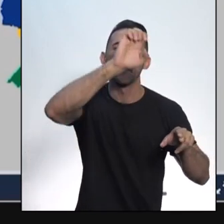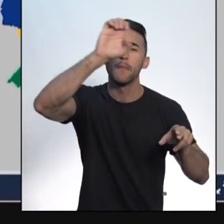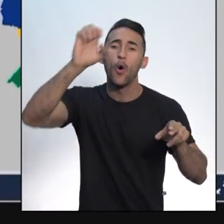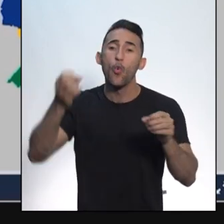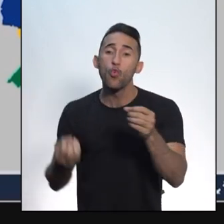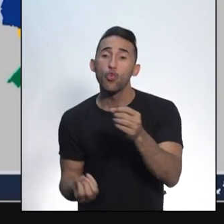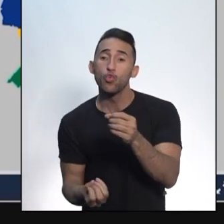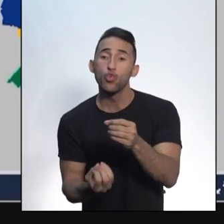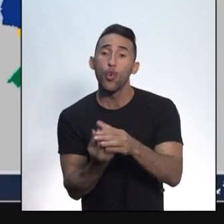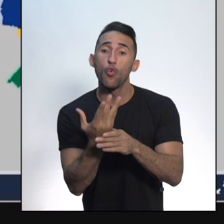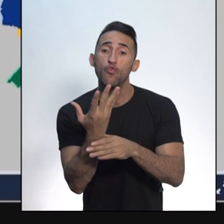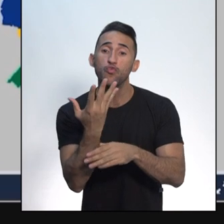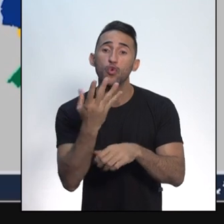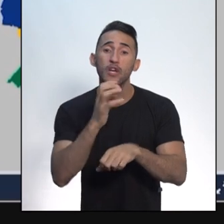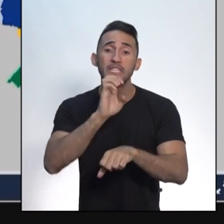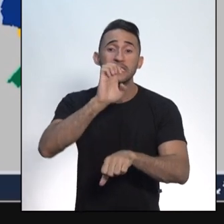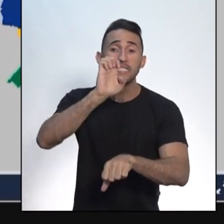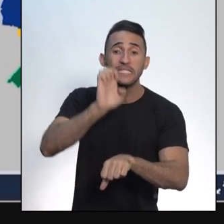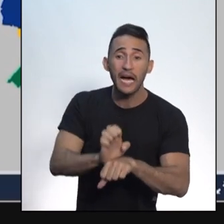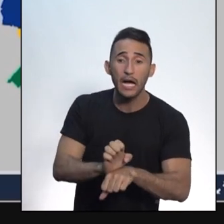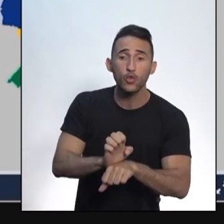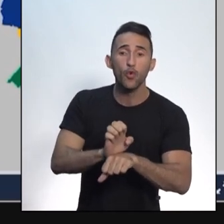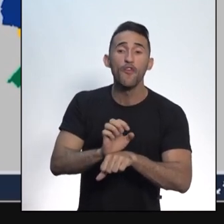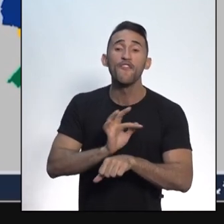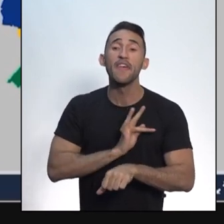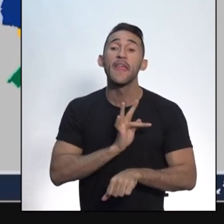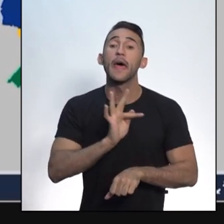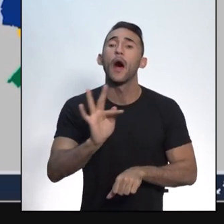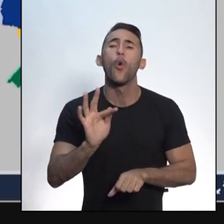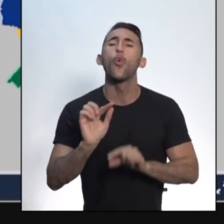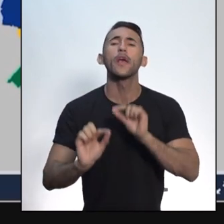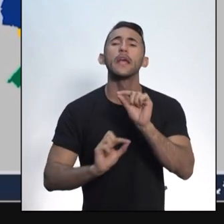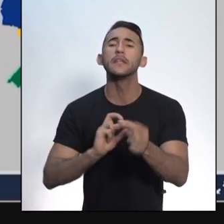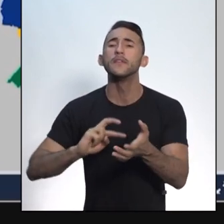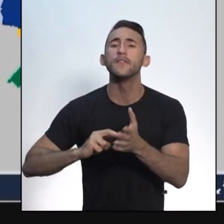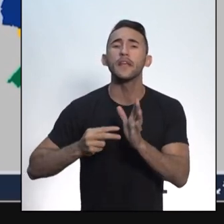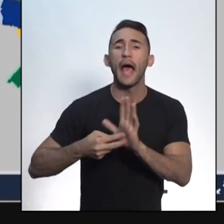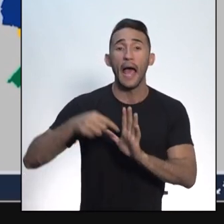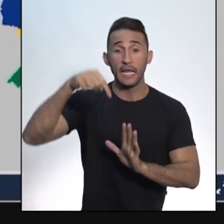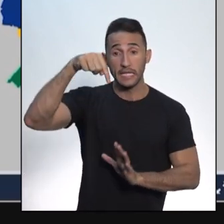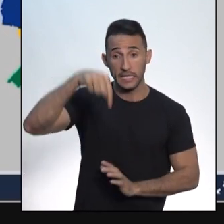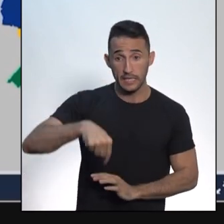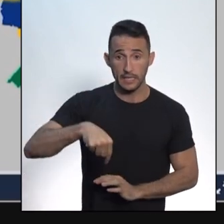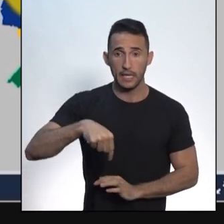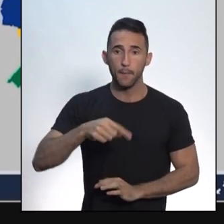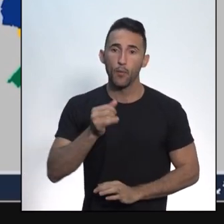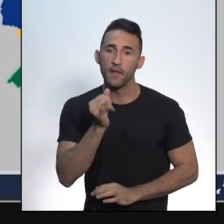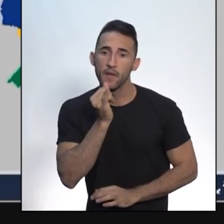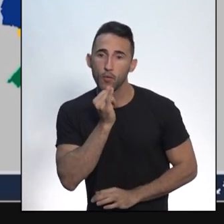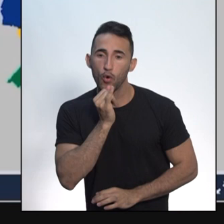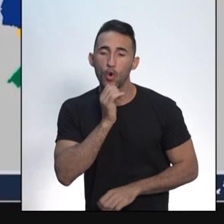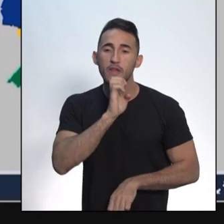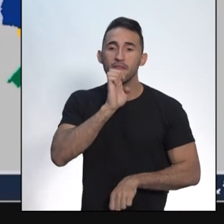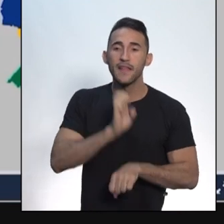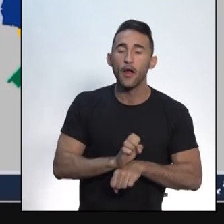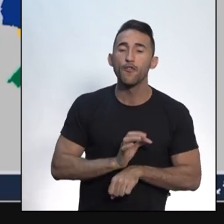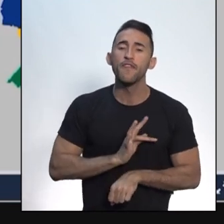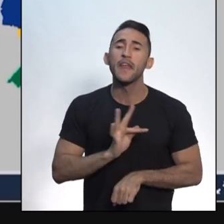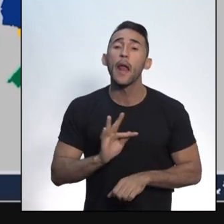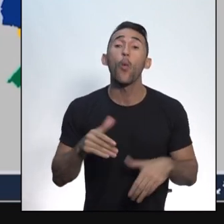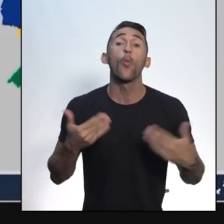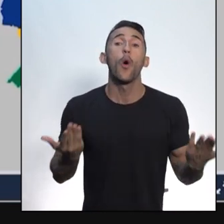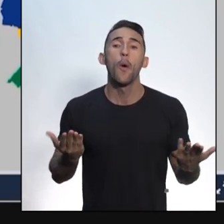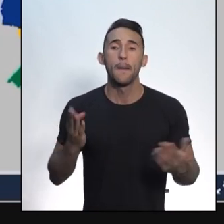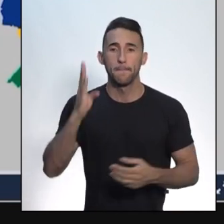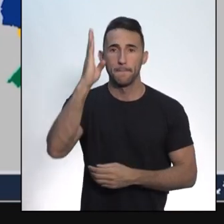novo estado, o estado federal. No caso aqui, o nosso estado federal é o estado do